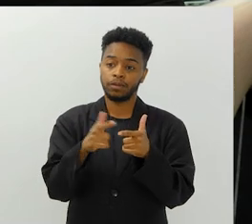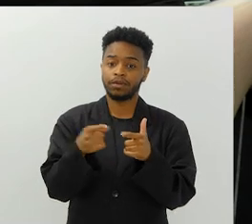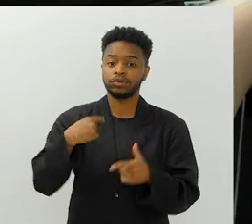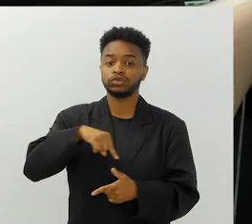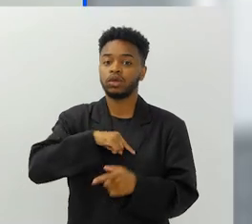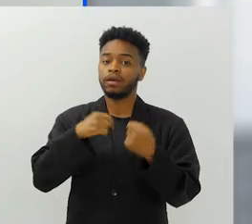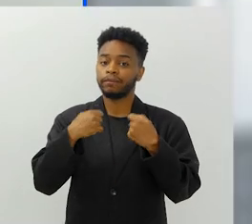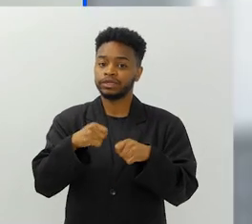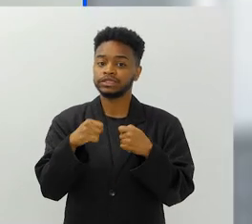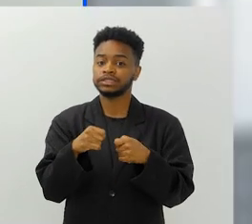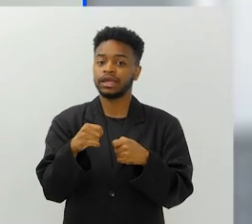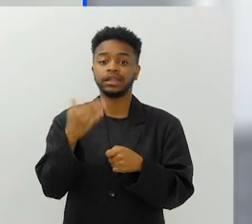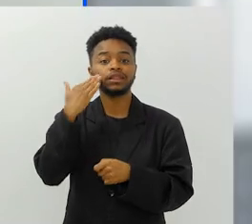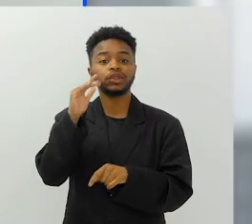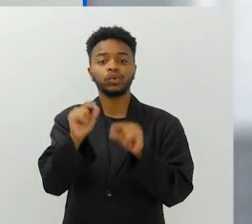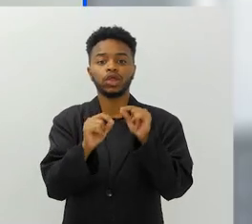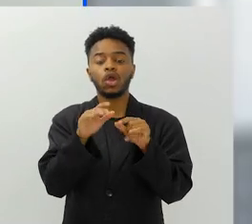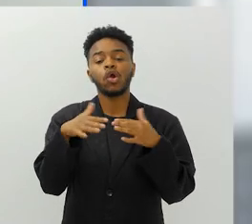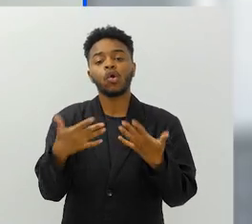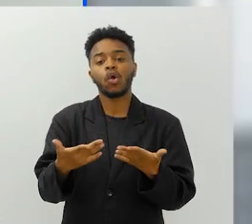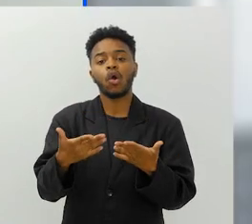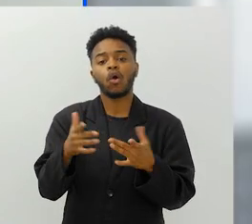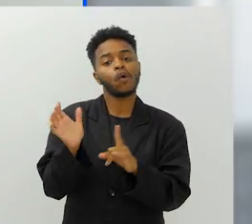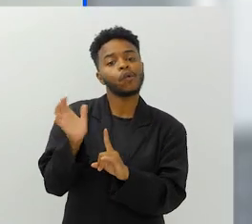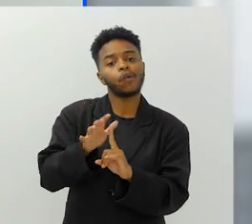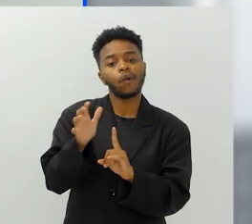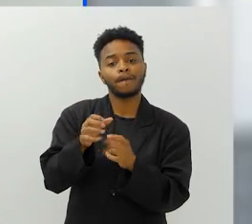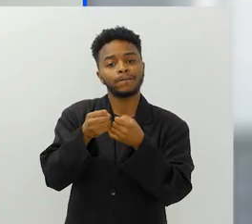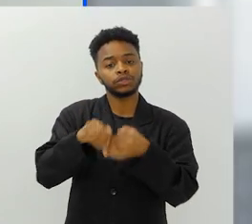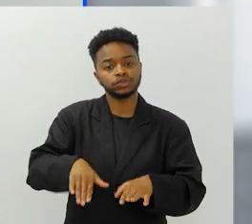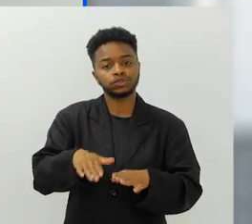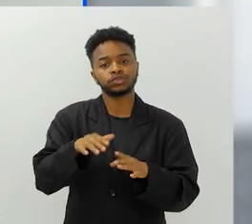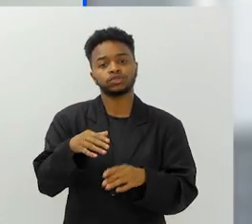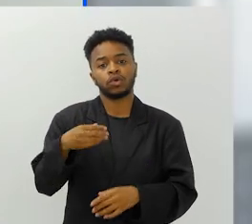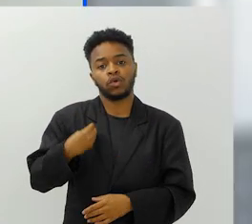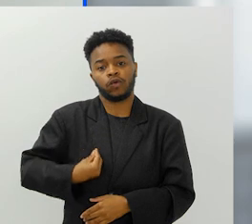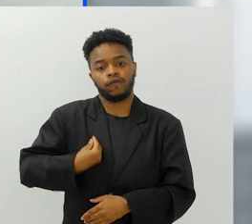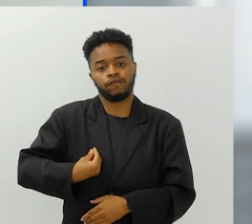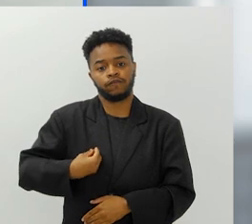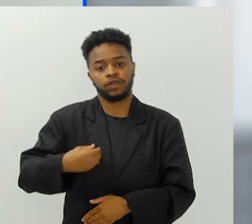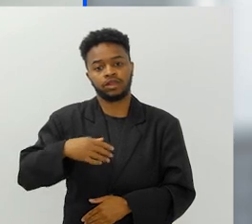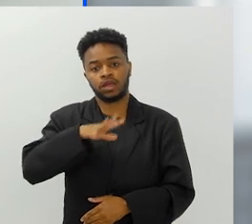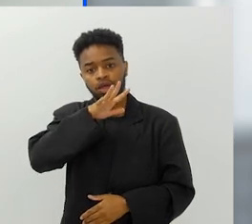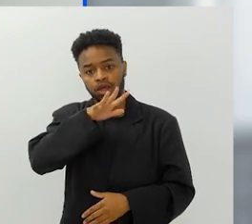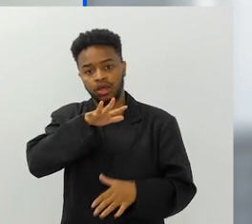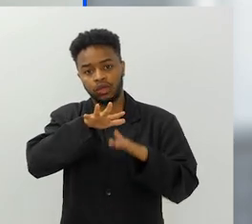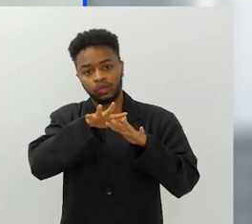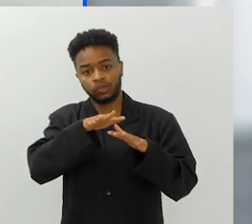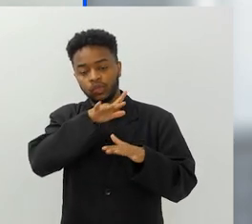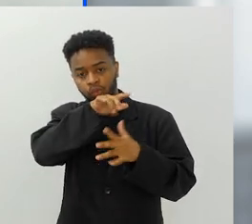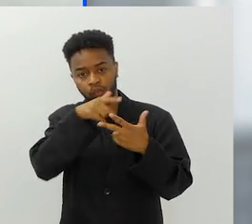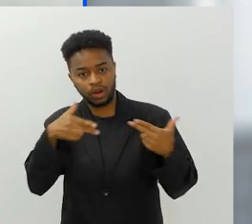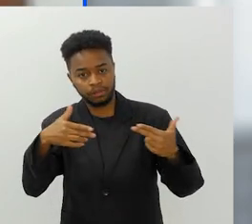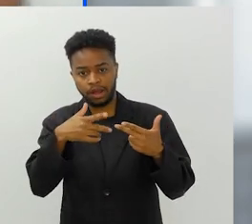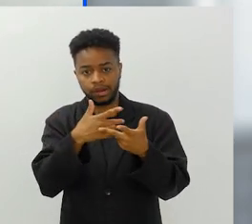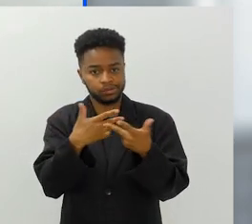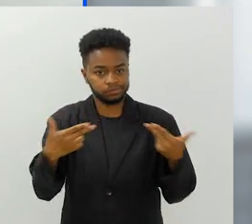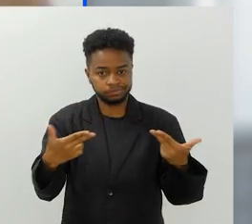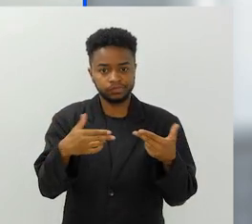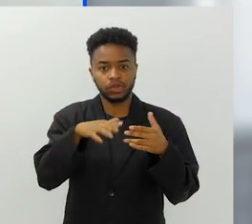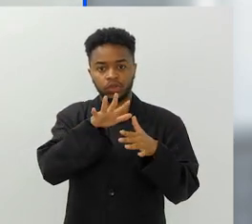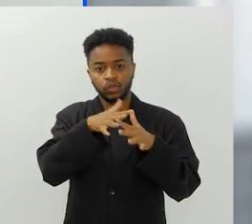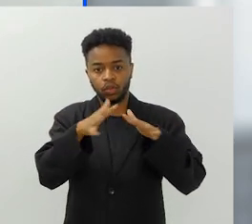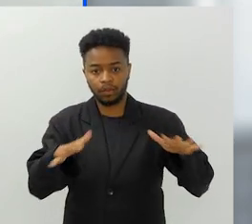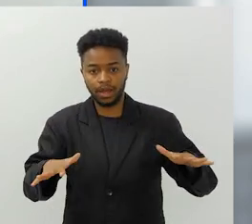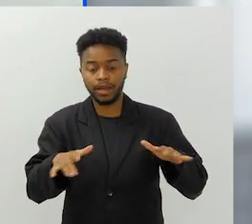que a gente tem que reconhecer do microplástico, qual é o impacto do microplástico para a vida marinha, a gente falou da macrovida marinha, do consumo e